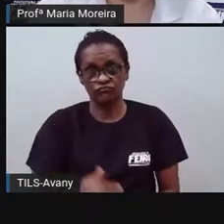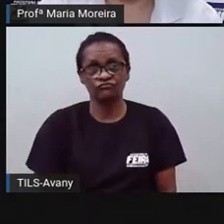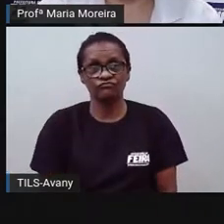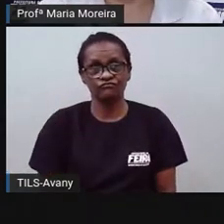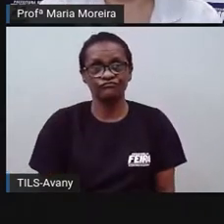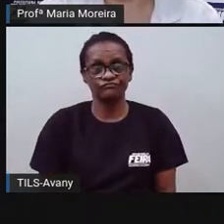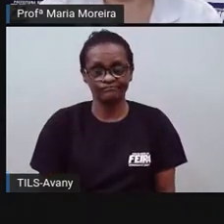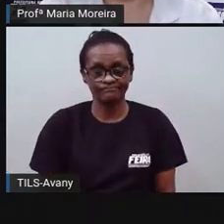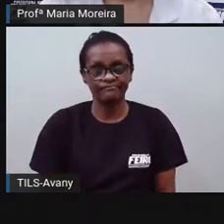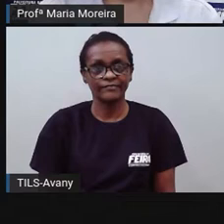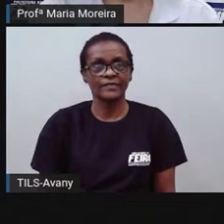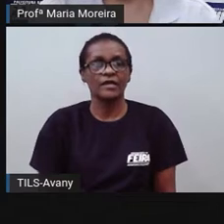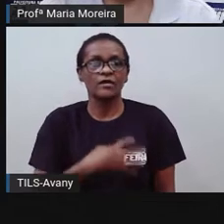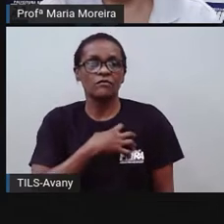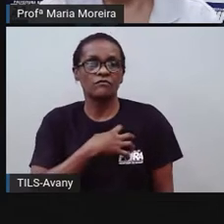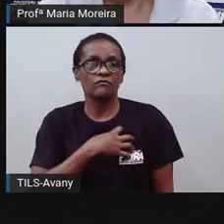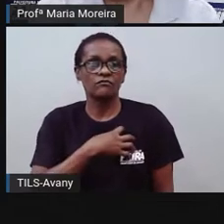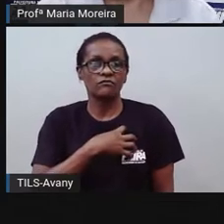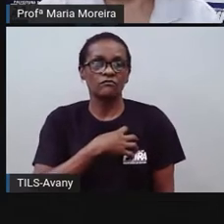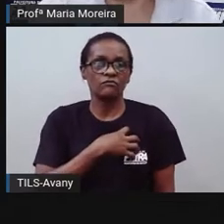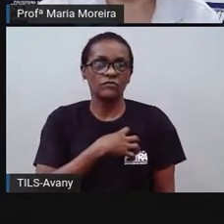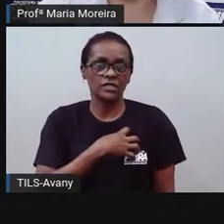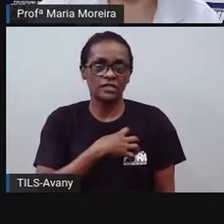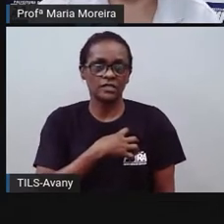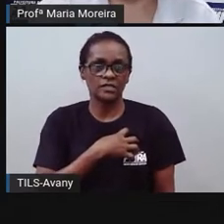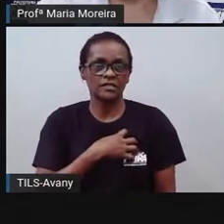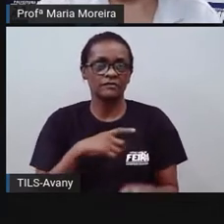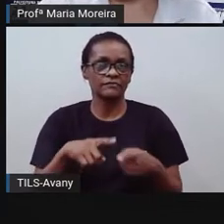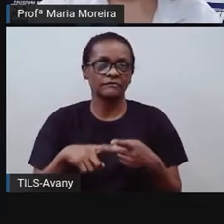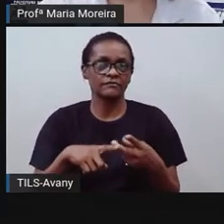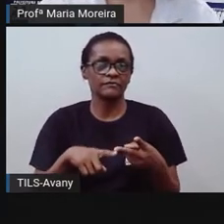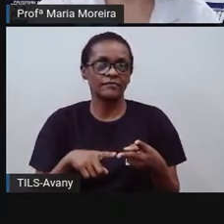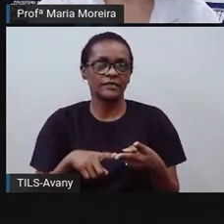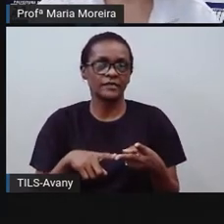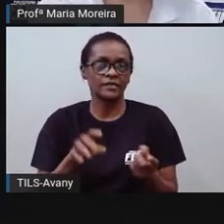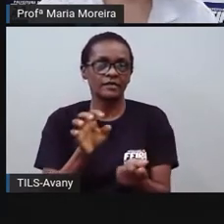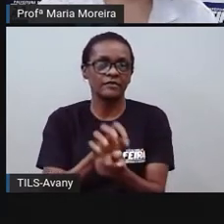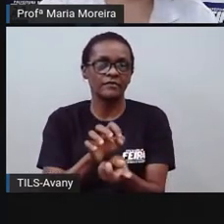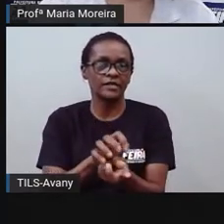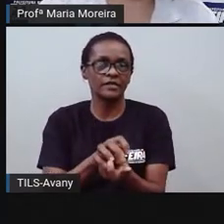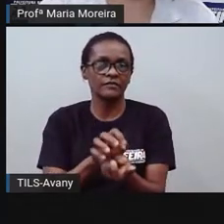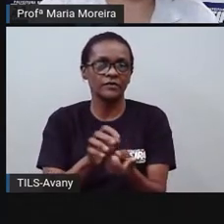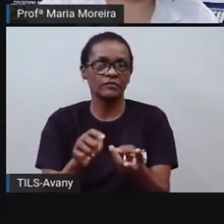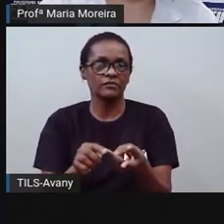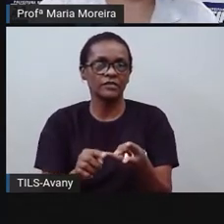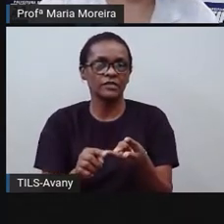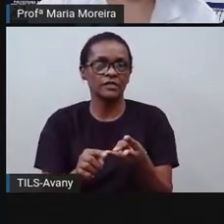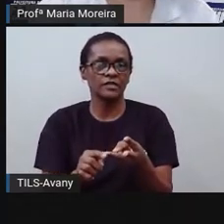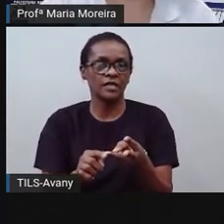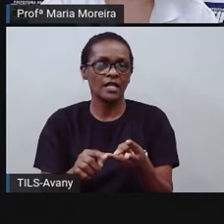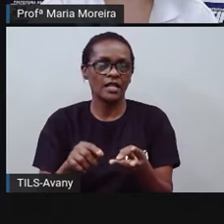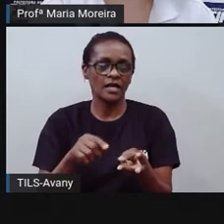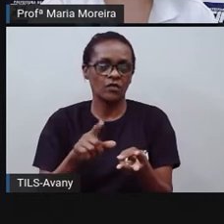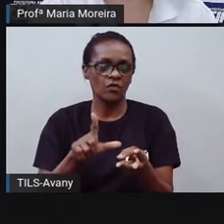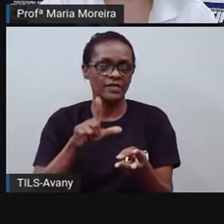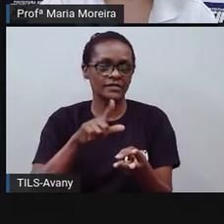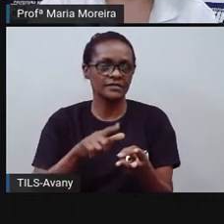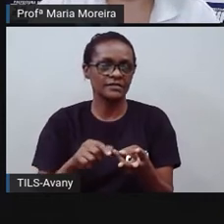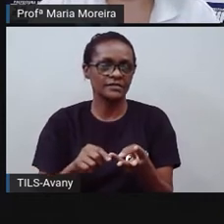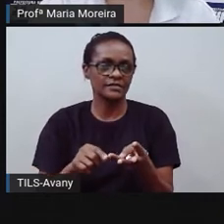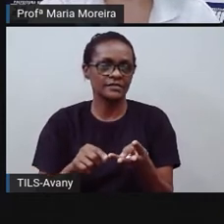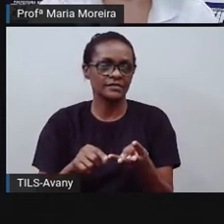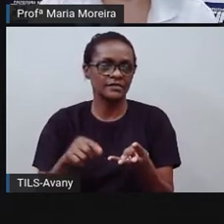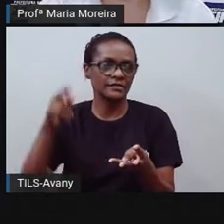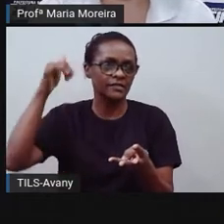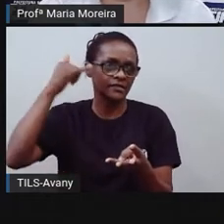Bahia, Pernambuco, Maranhão, Alagoas, Minas Gerais, Rio de Janeiro,